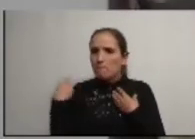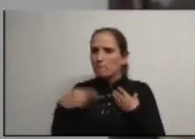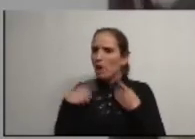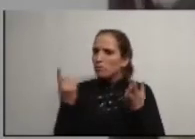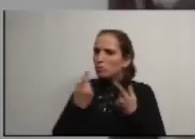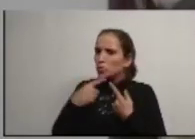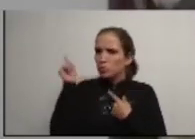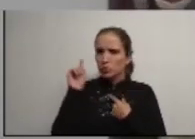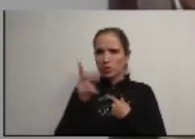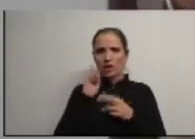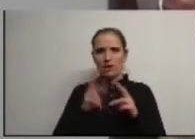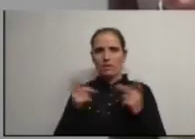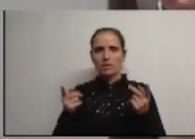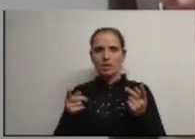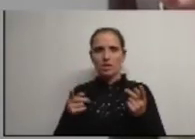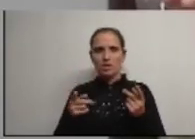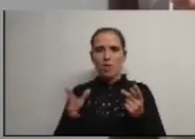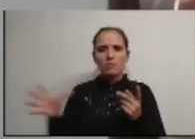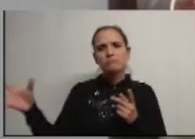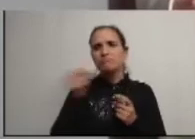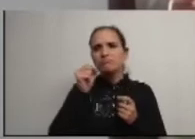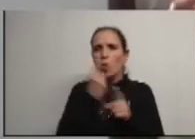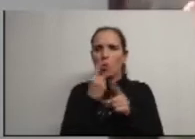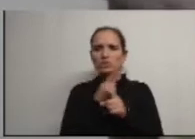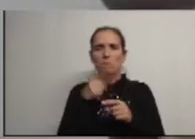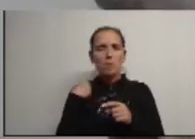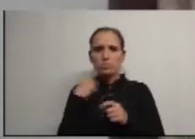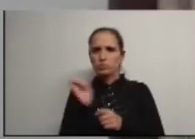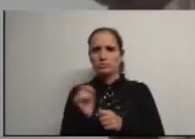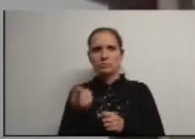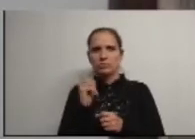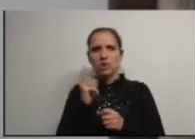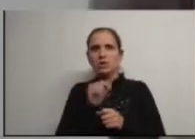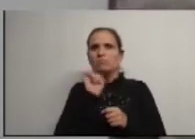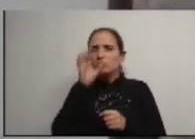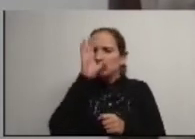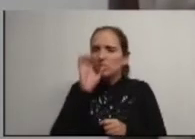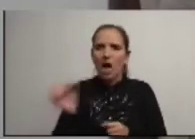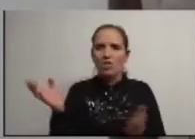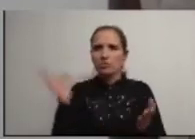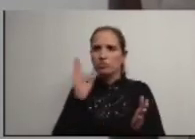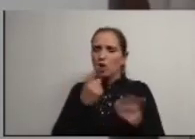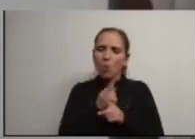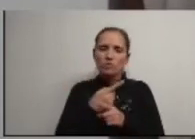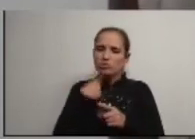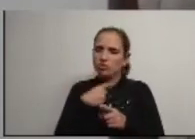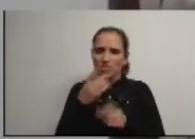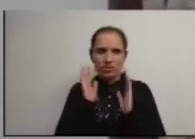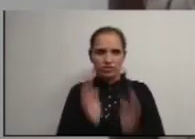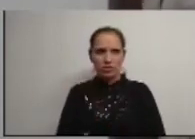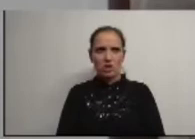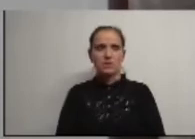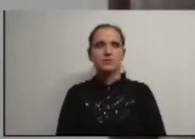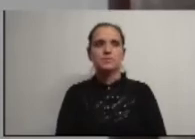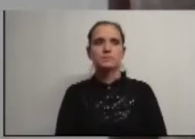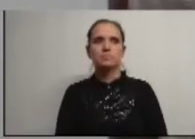das autarquias é uma tomada de competências que não são próprias das autarquias são competências de Estado pelas razões que já vos referi